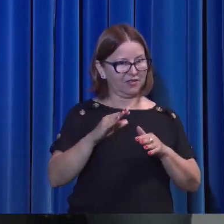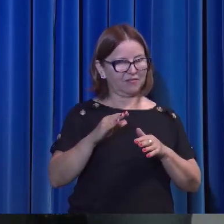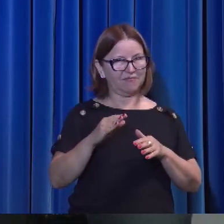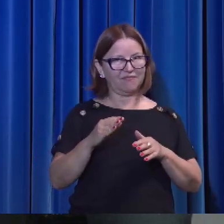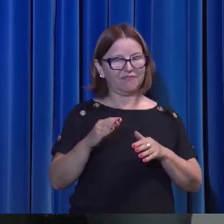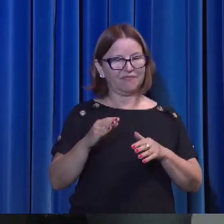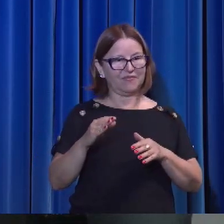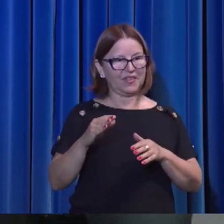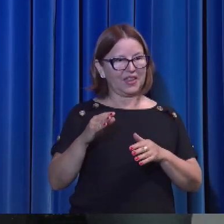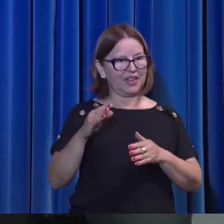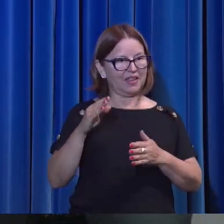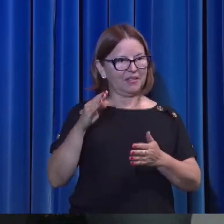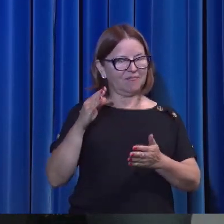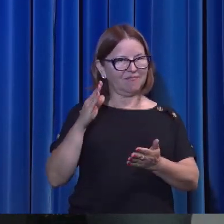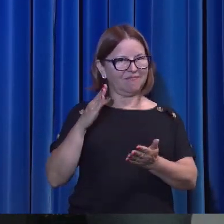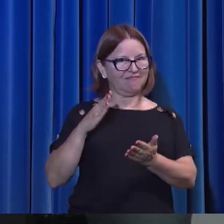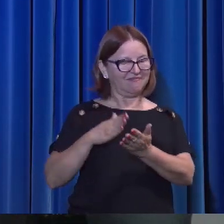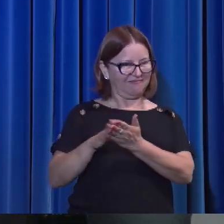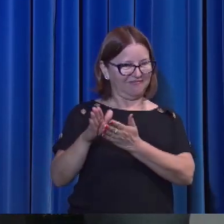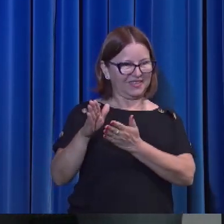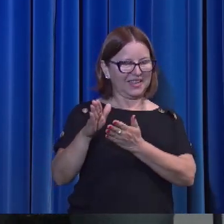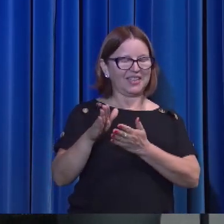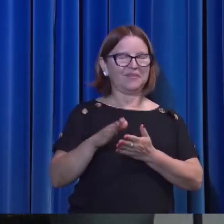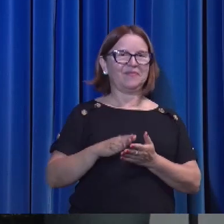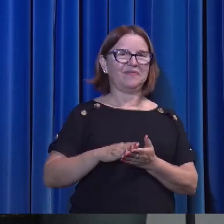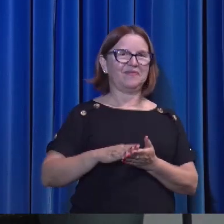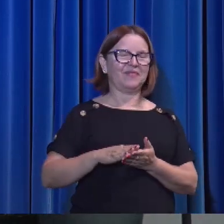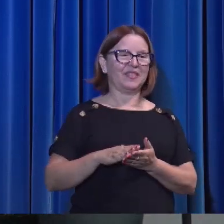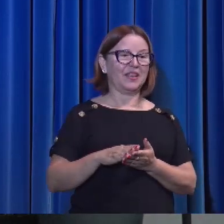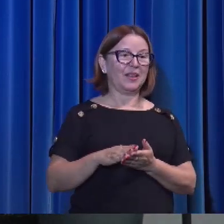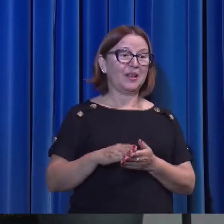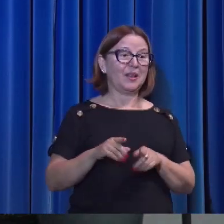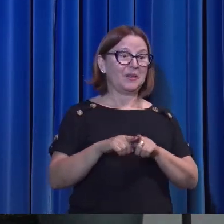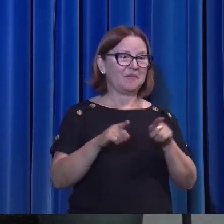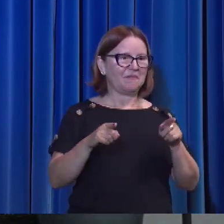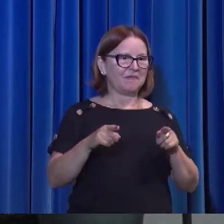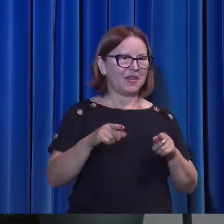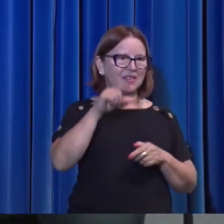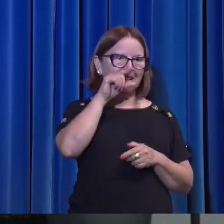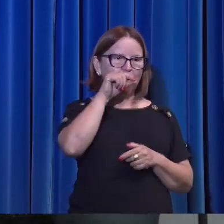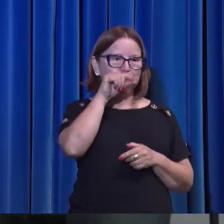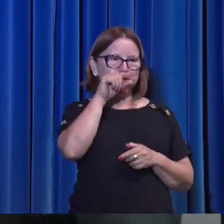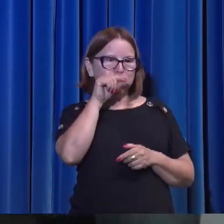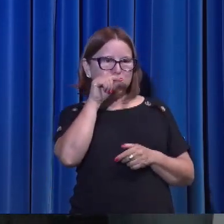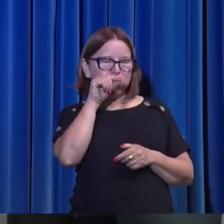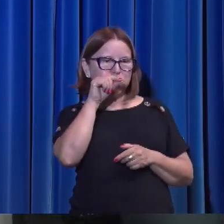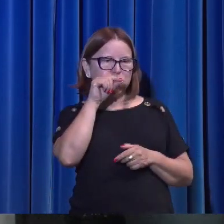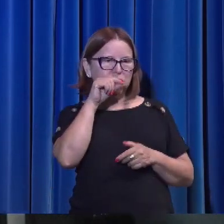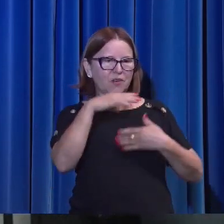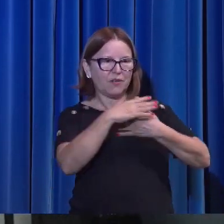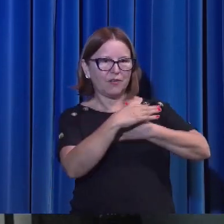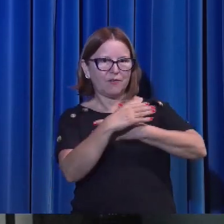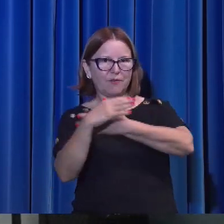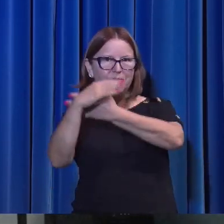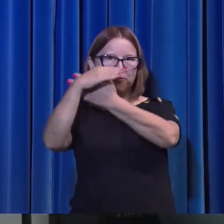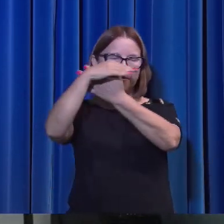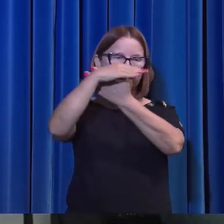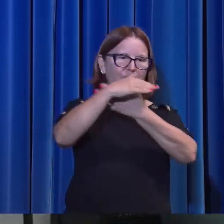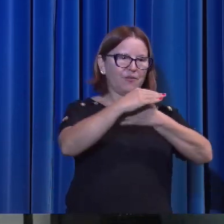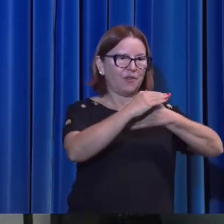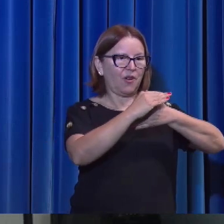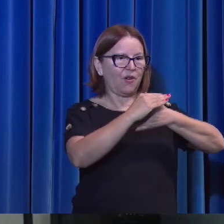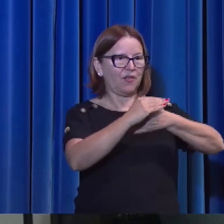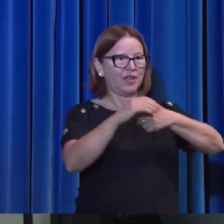Agora, ele veio, a pombinha foi e ficou. Ele veio para habitar em